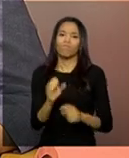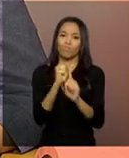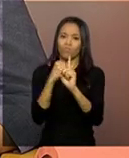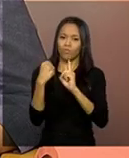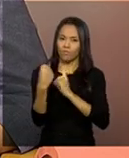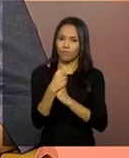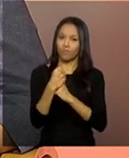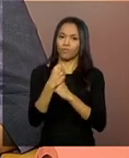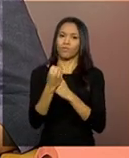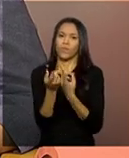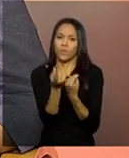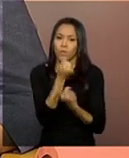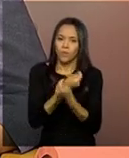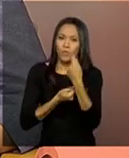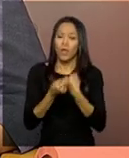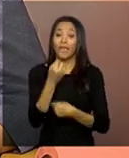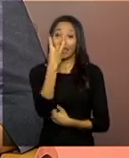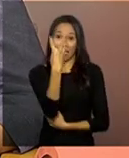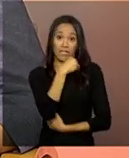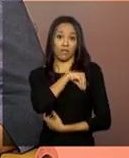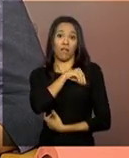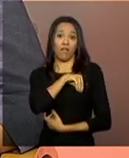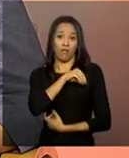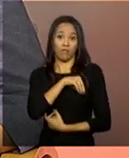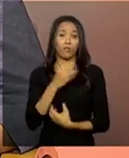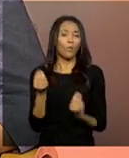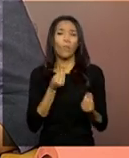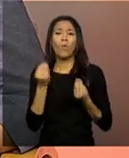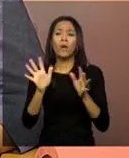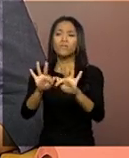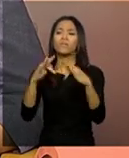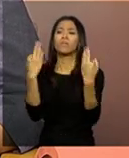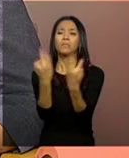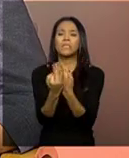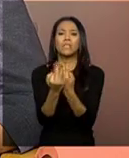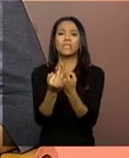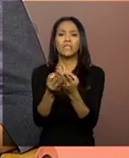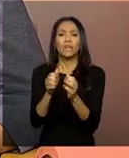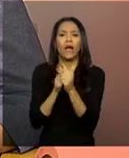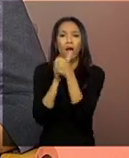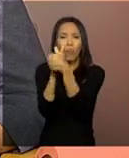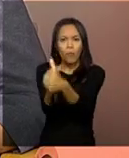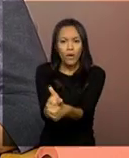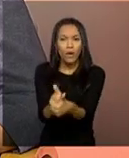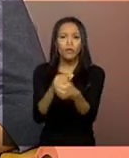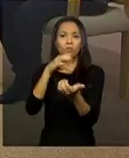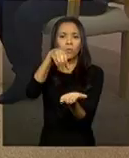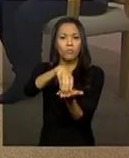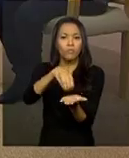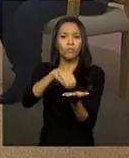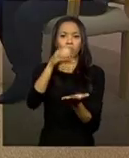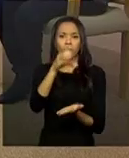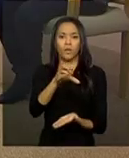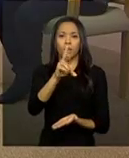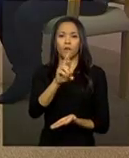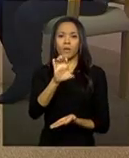mínimos. Como fica a inclusão daquelas famílias acompanhadas pelo CREAS, que possuem renda familiar superior?